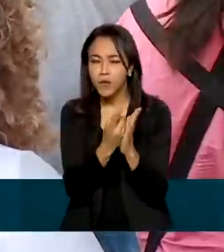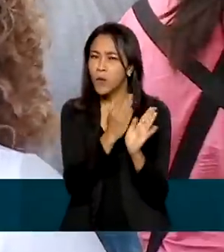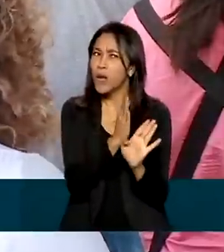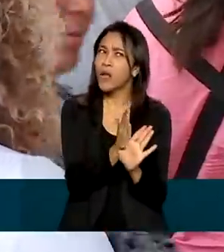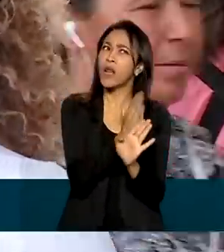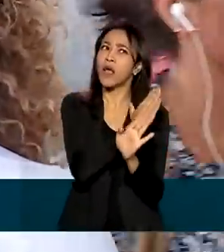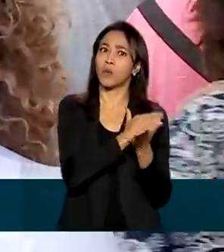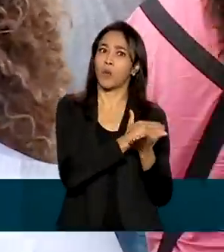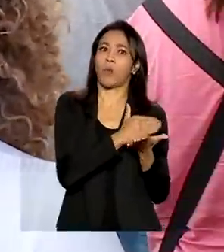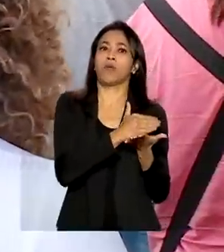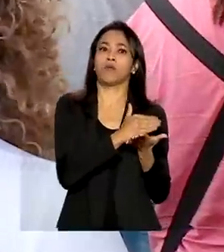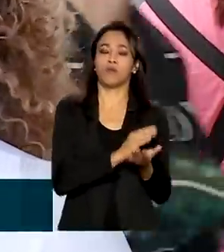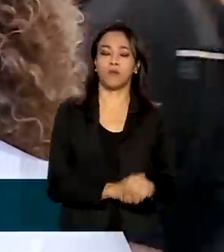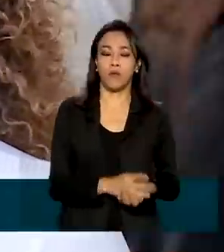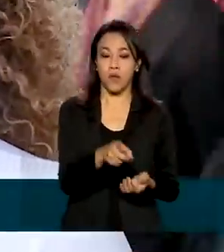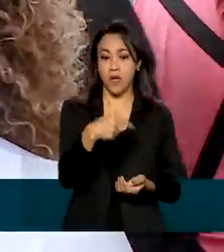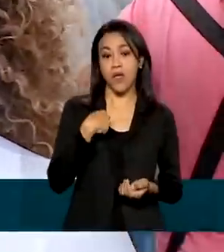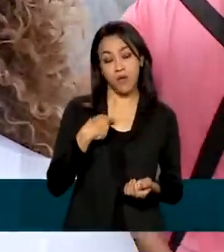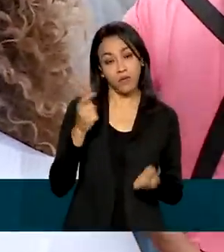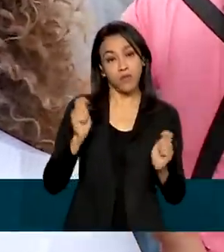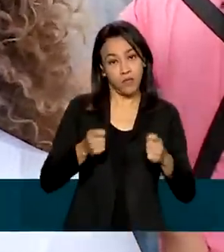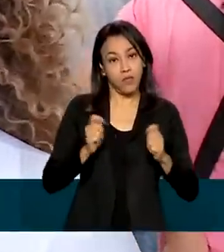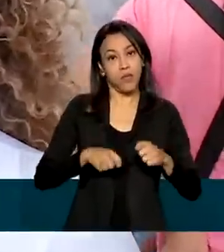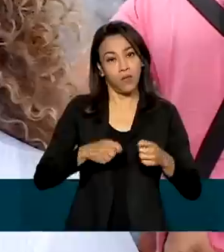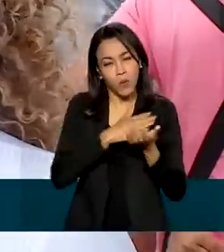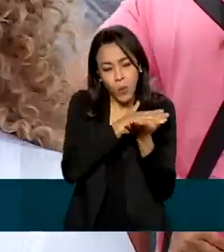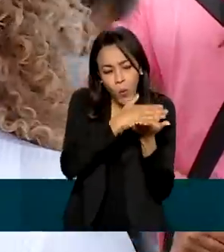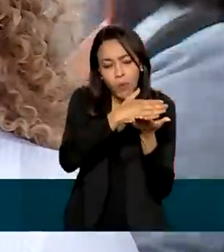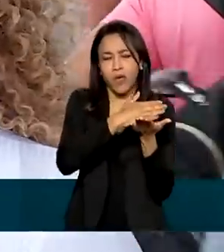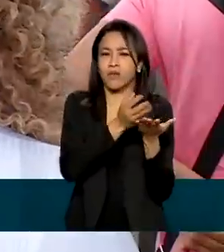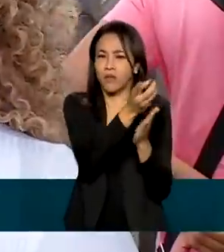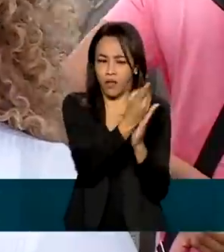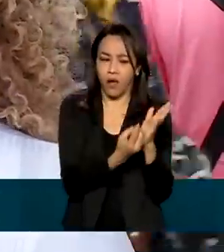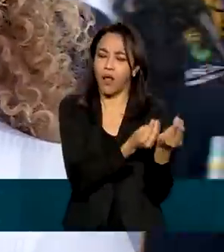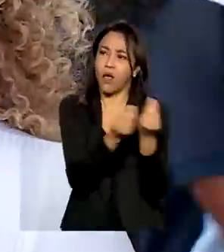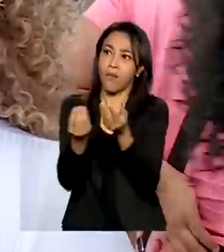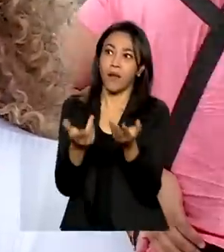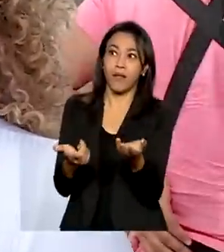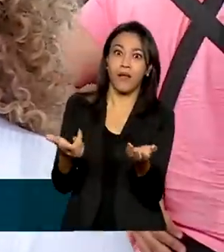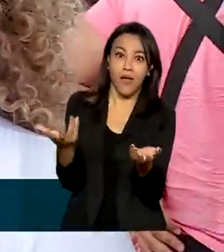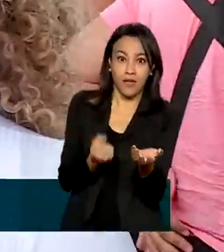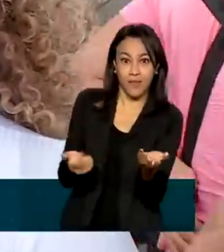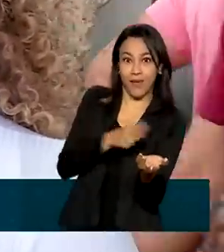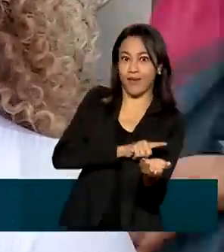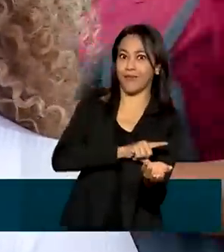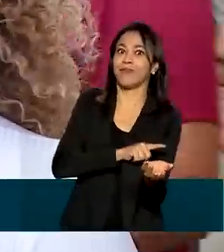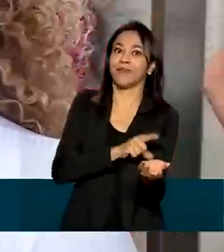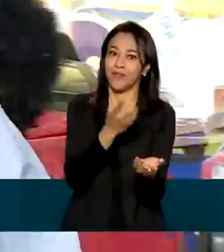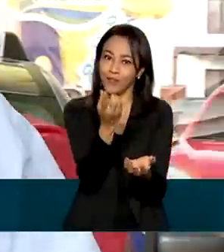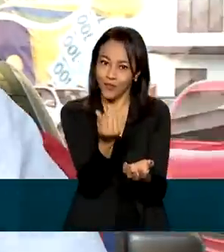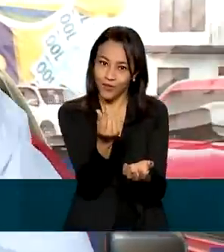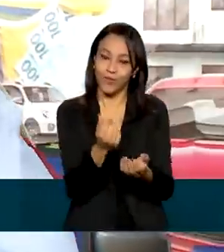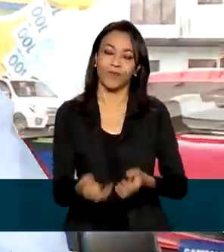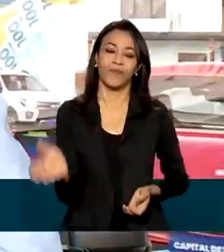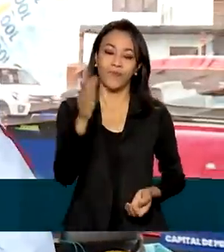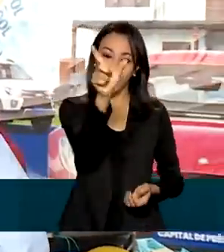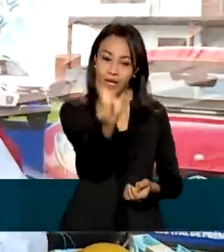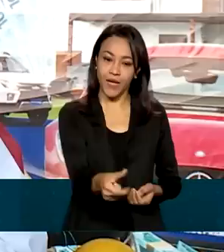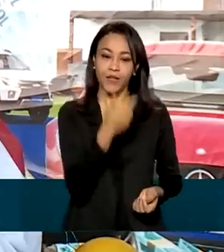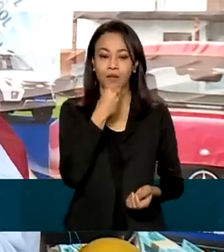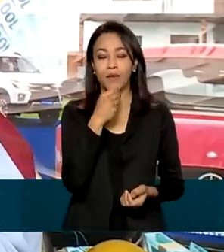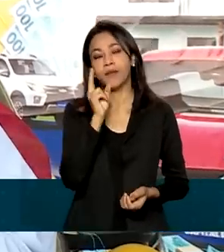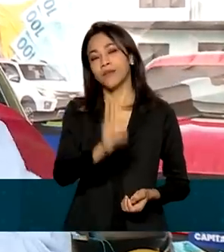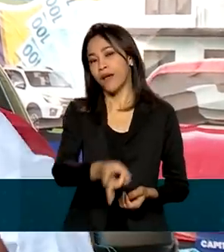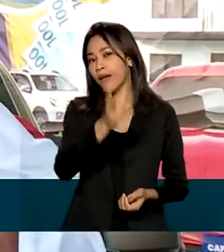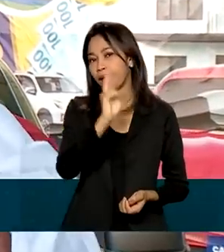prazo. Eu tento sempre possível declarar no início, até para receber antes a restituição. Já o Cláudio é do time